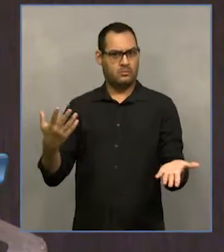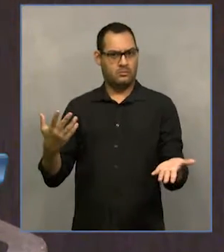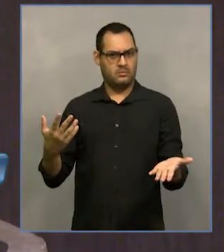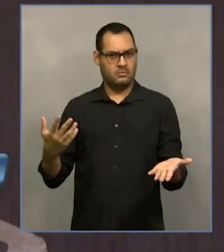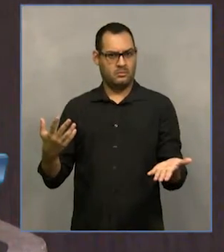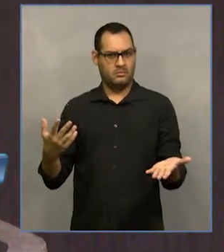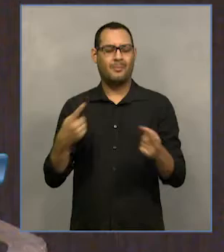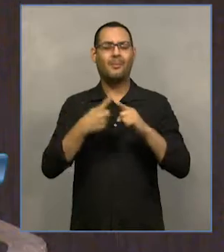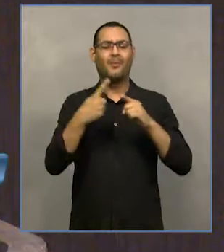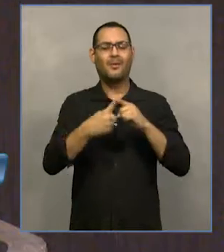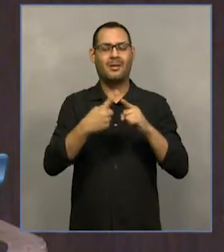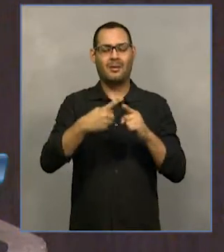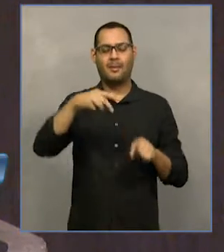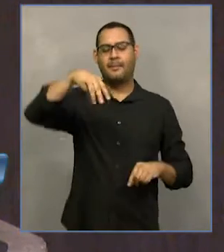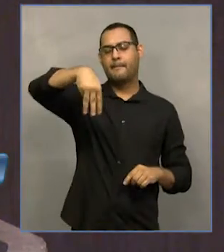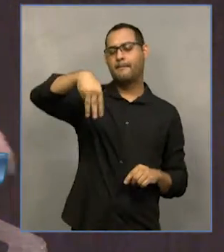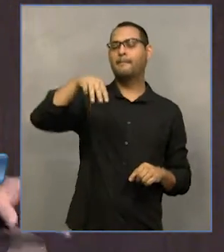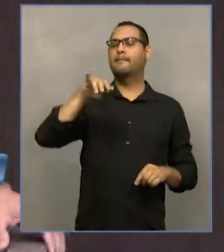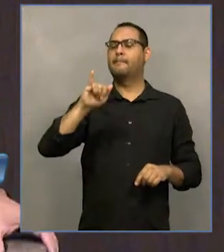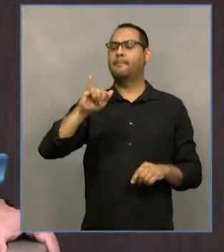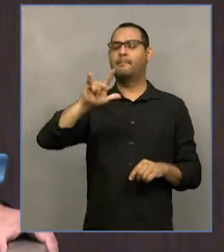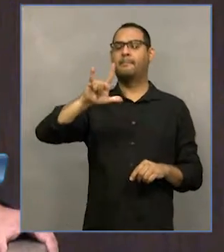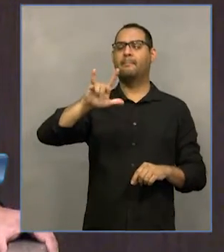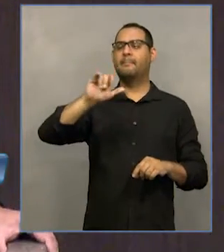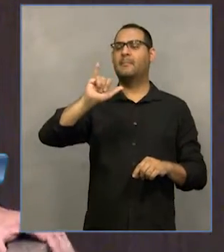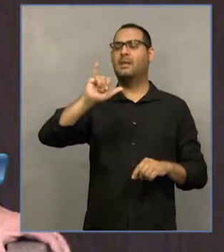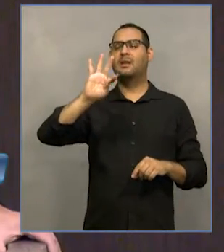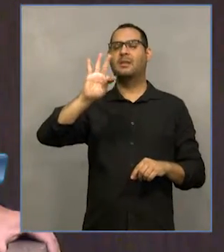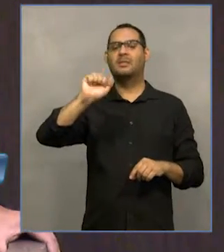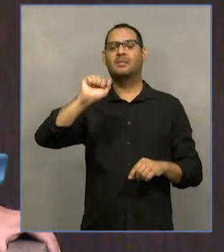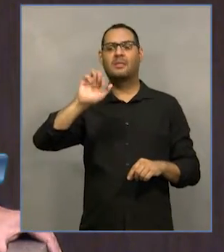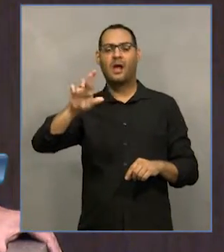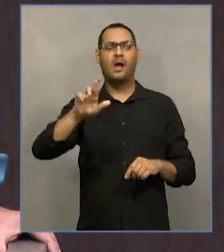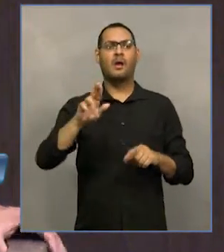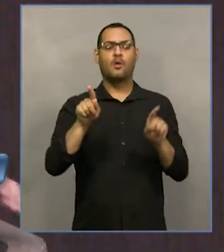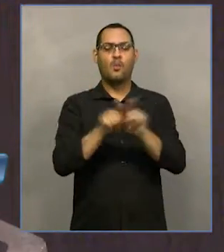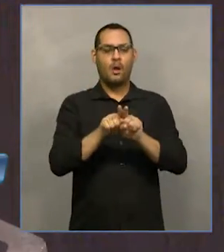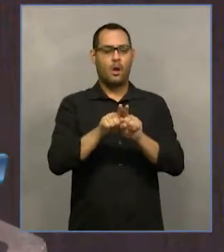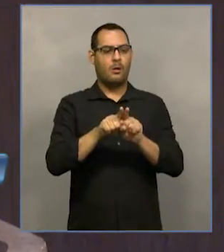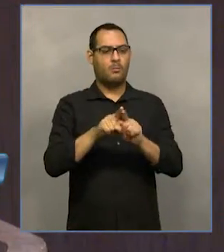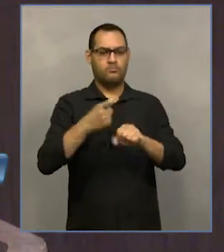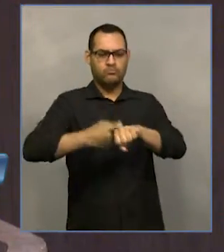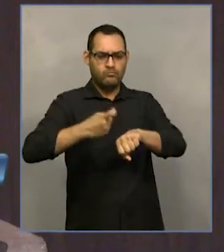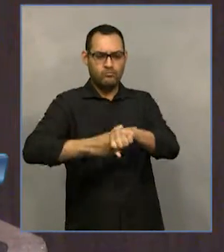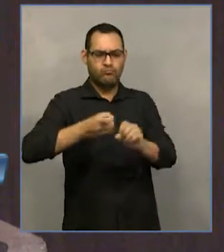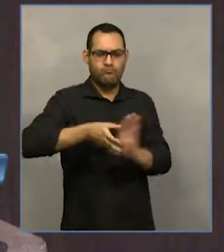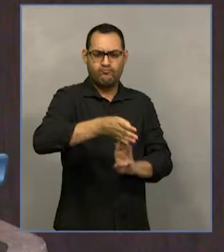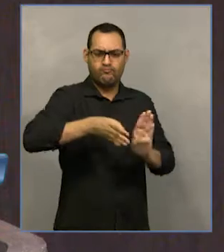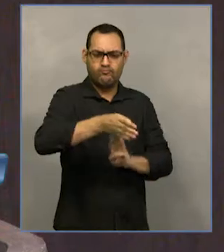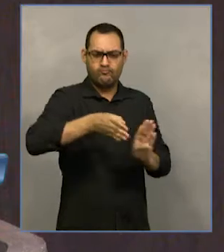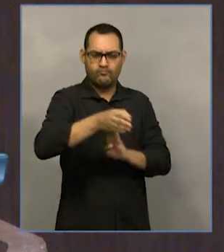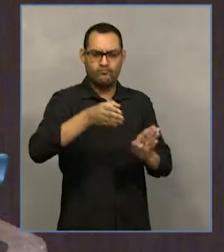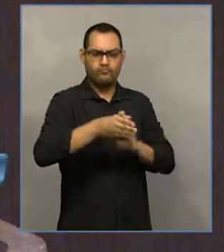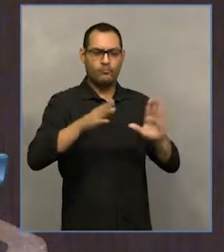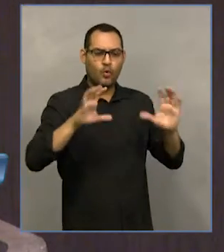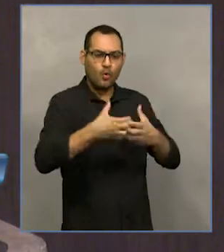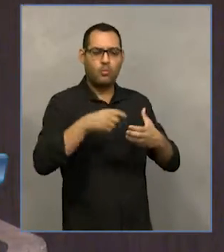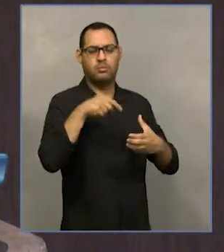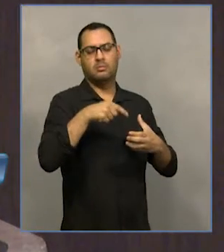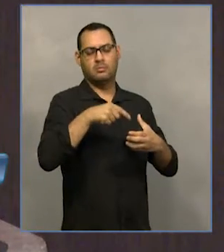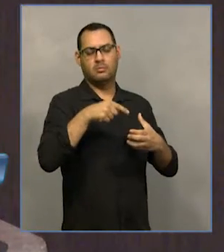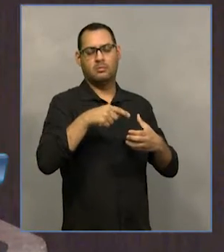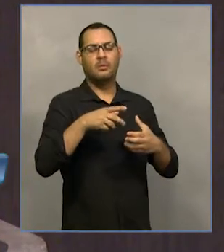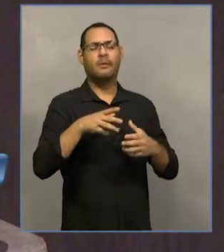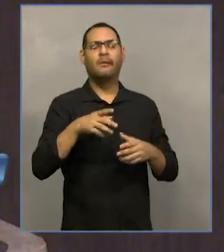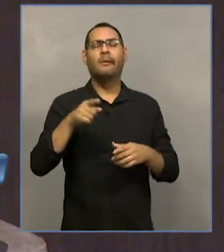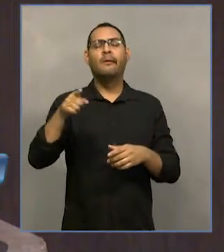dos membros das forças armadas. É um retrocesso muito grande. E esse retrocesso, ele acompanha um outro